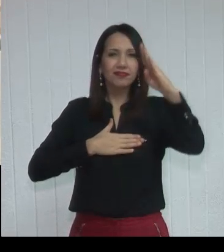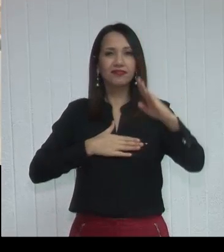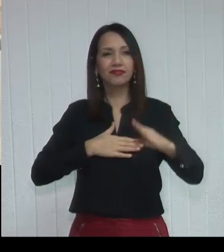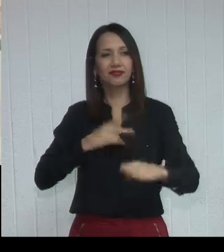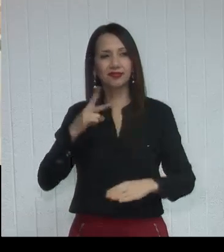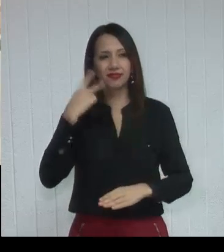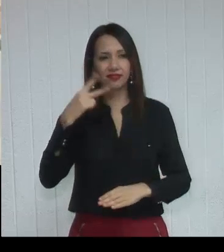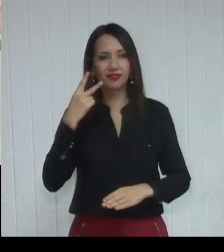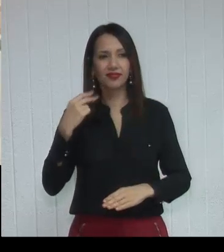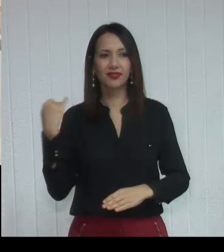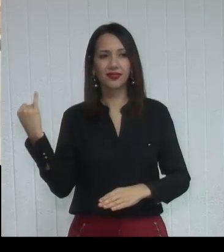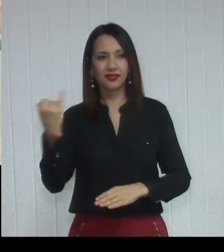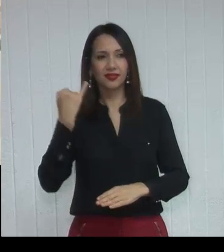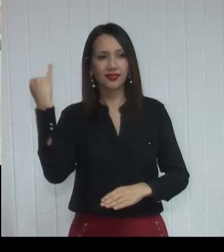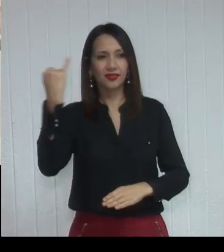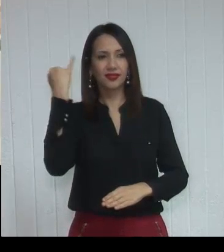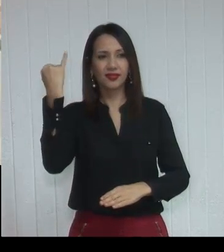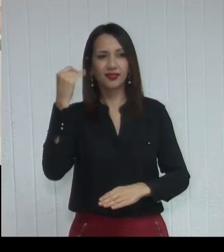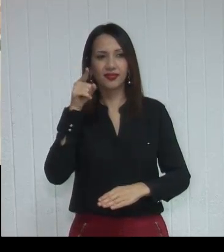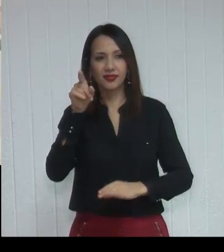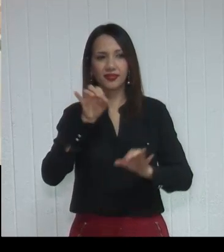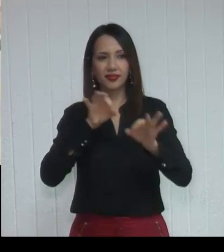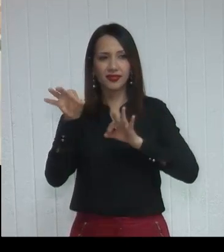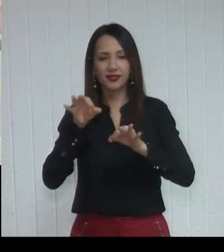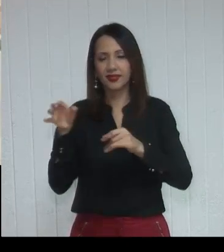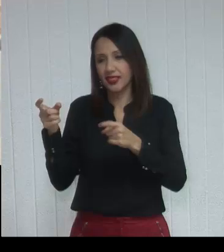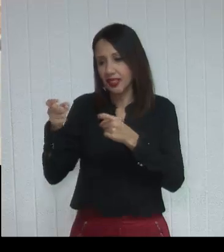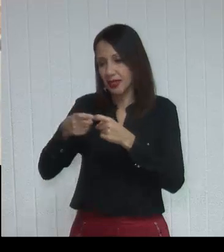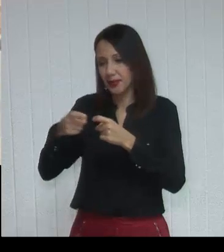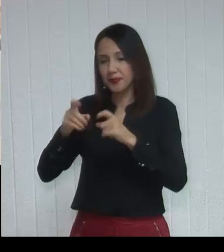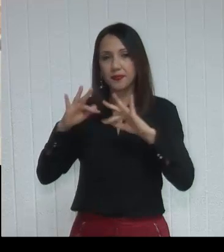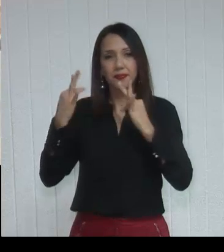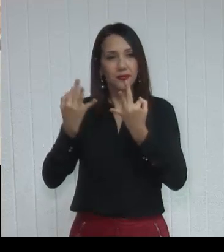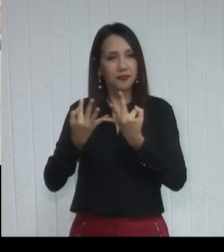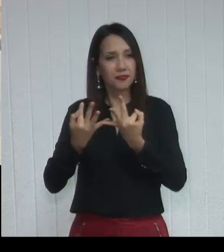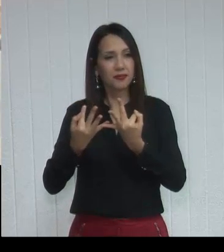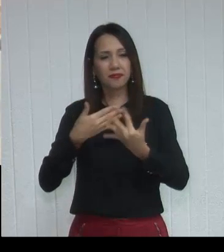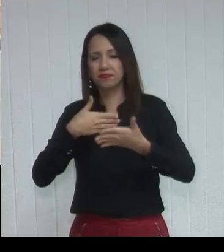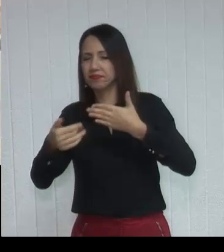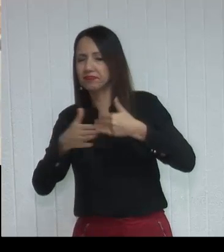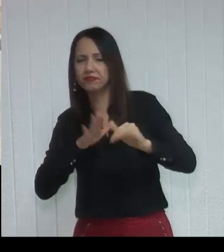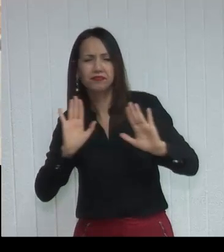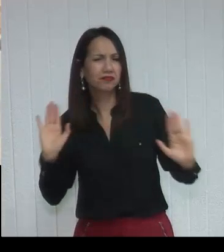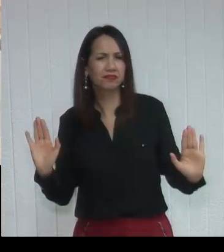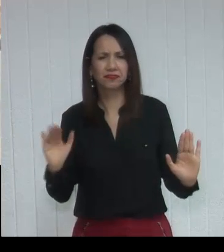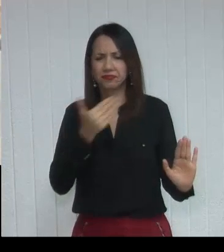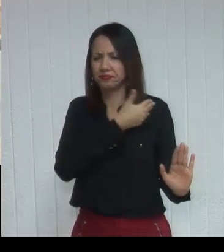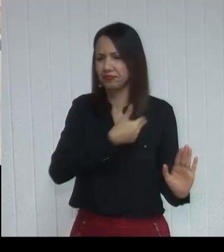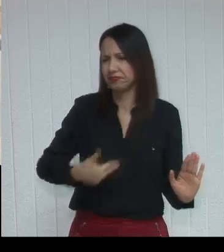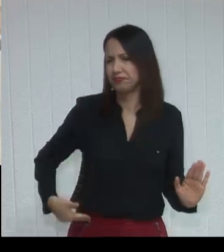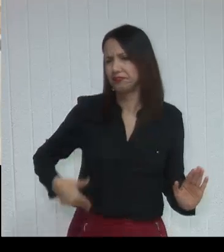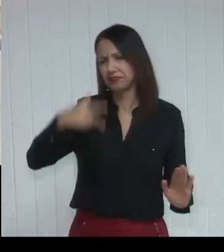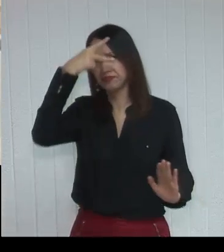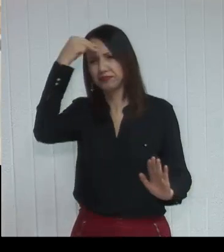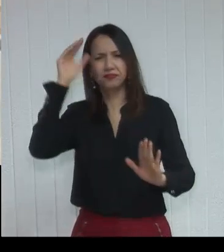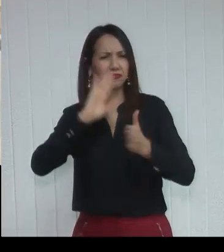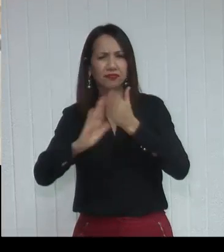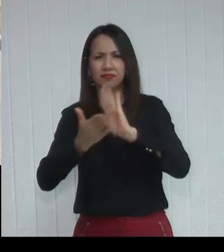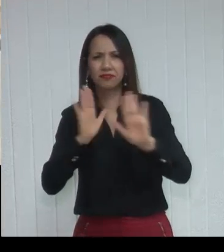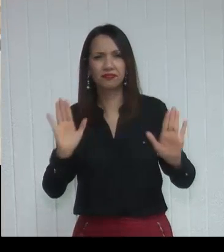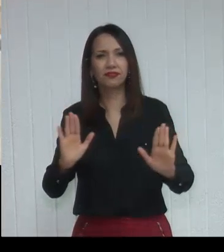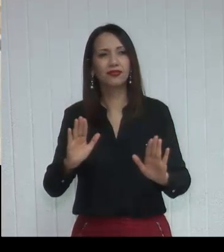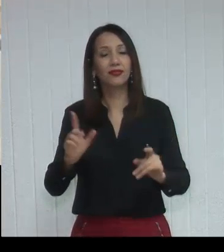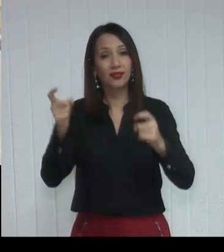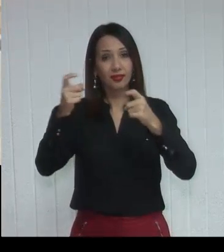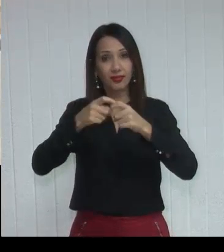relação à importância desse projeto Médico da Família, que isso independe de governos, lado. O projeto Médico da Família, ele